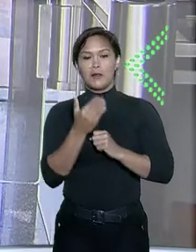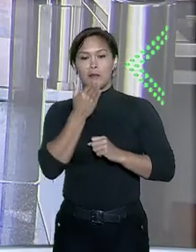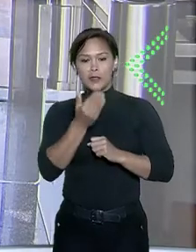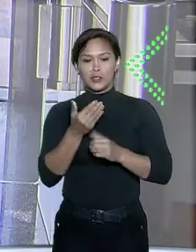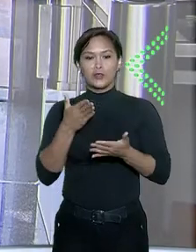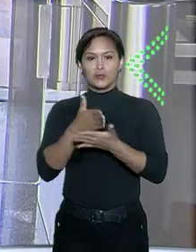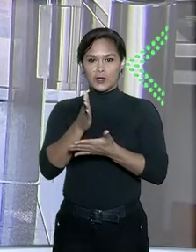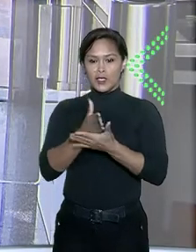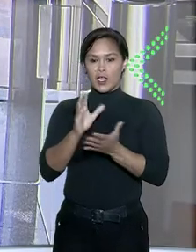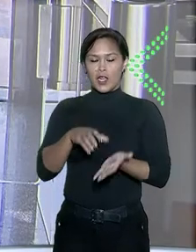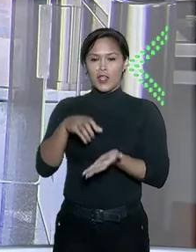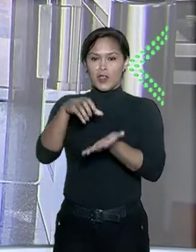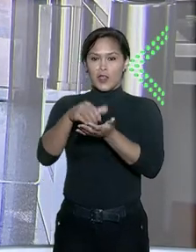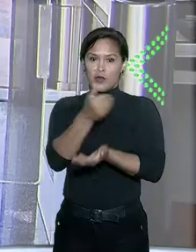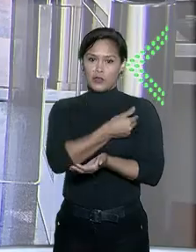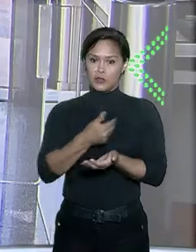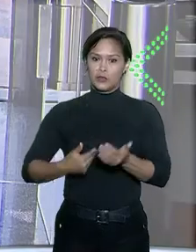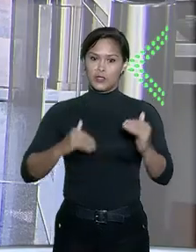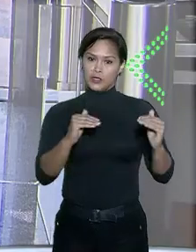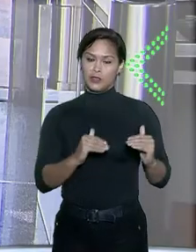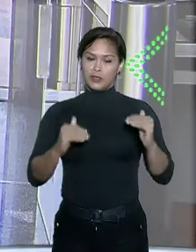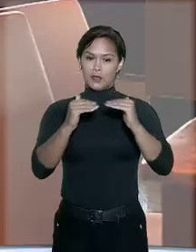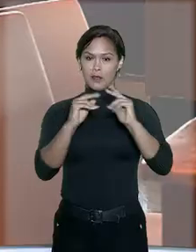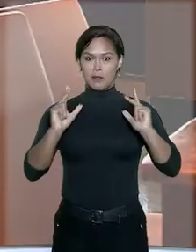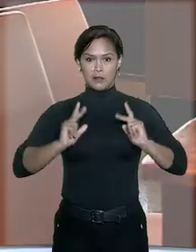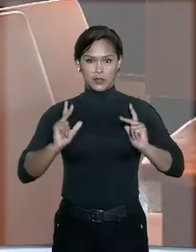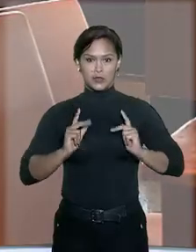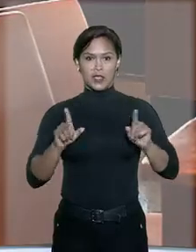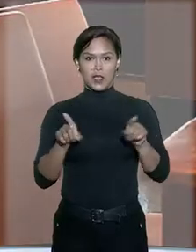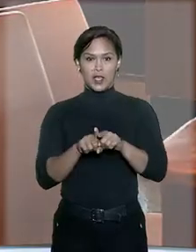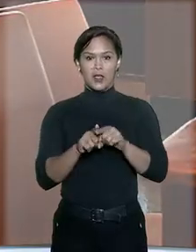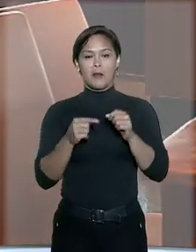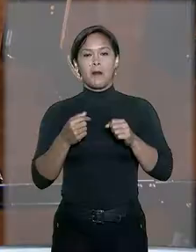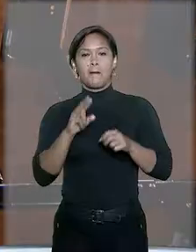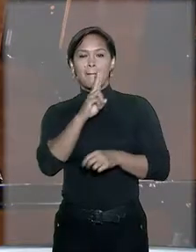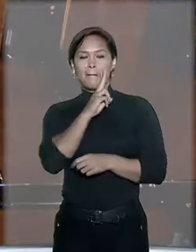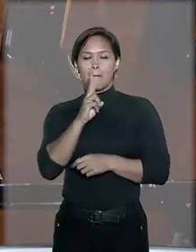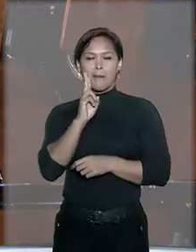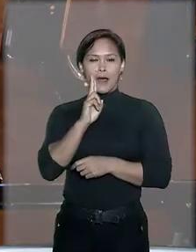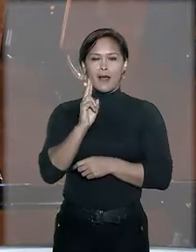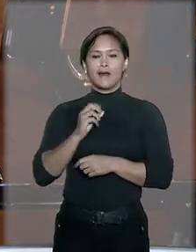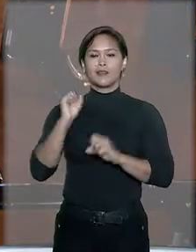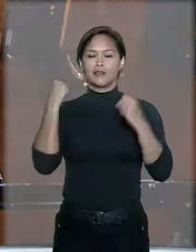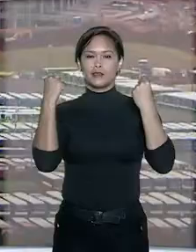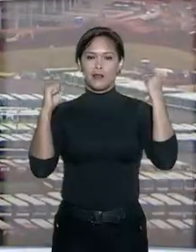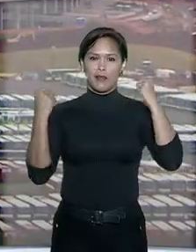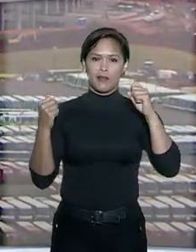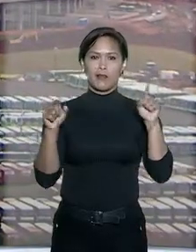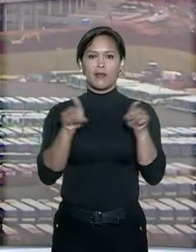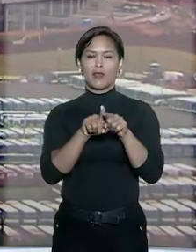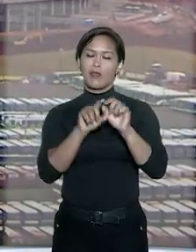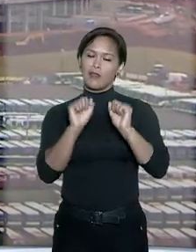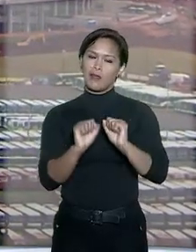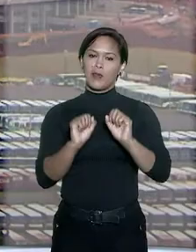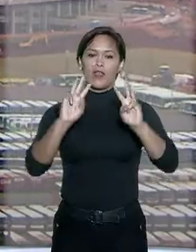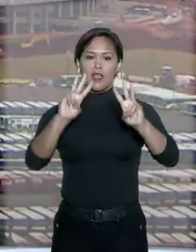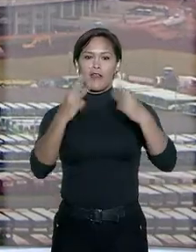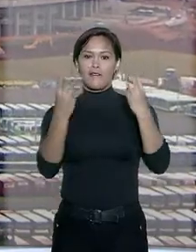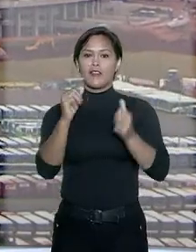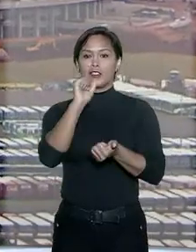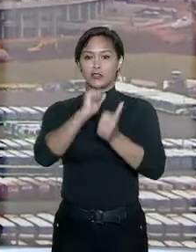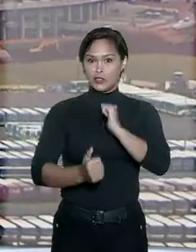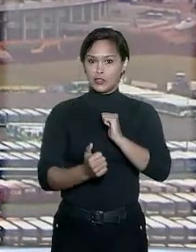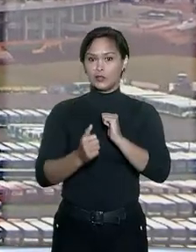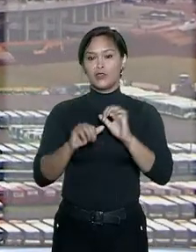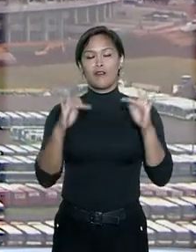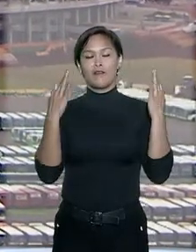para o ingresso em órgãos públicos e estabelecimentos particulares, como bares, restaurantes e academias de ginástica, além de eventos esportivos